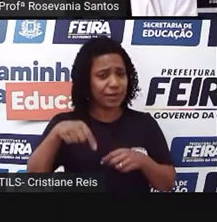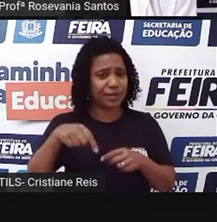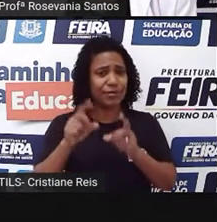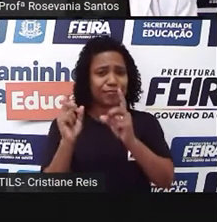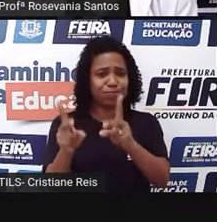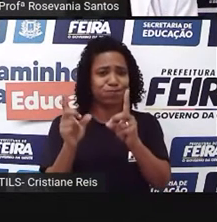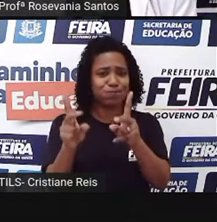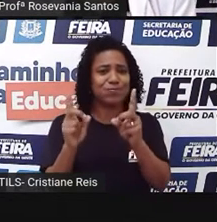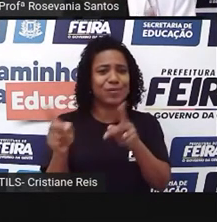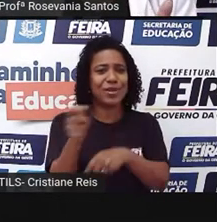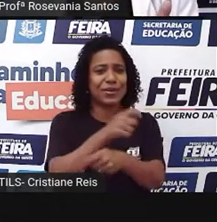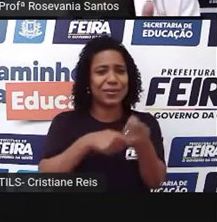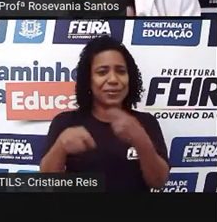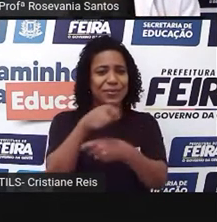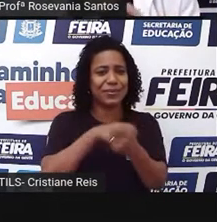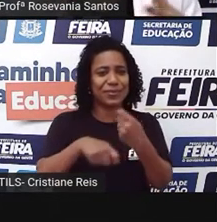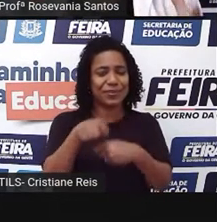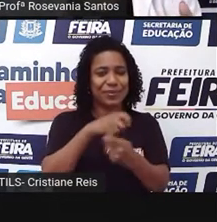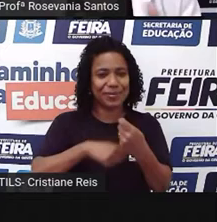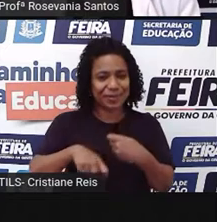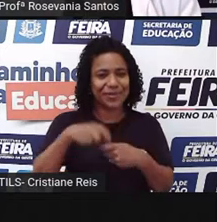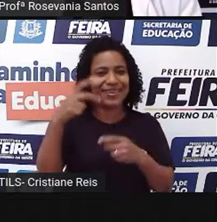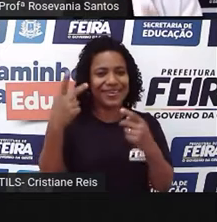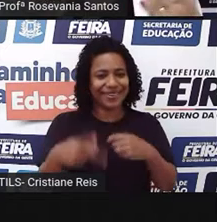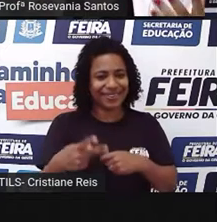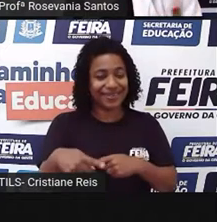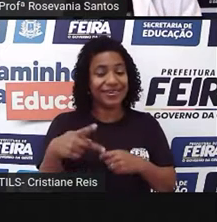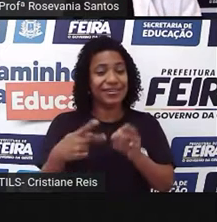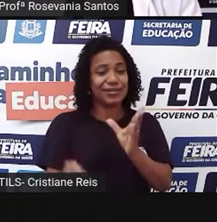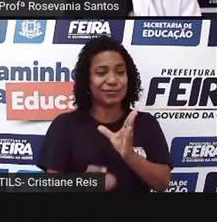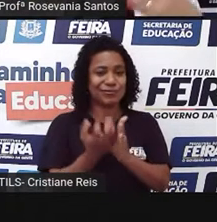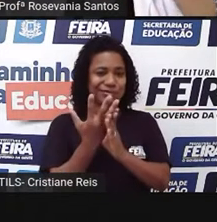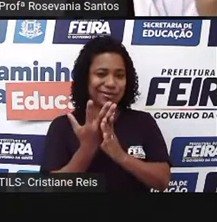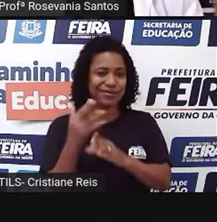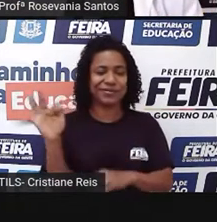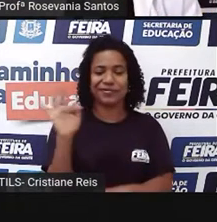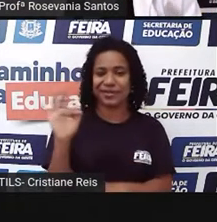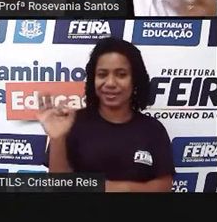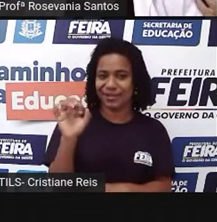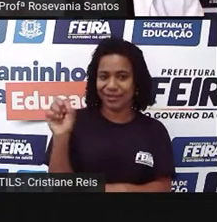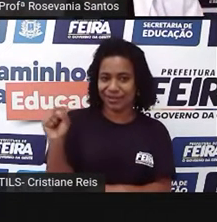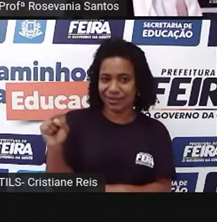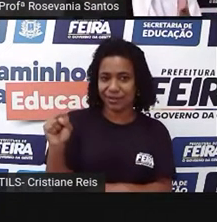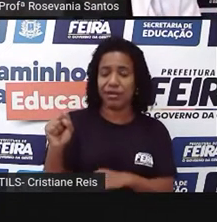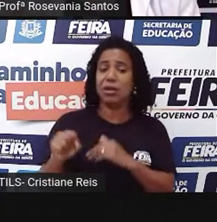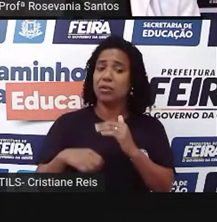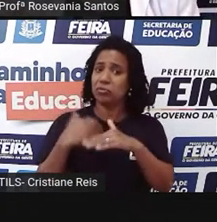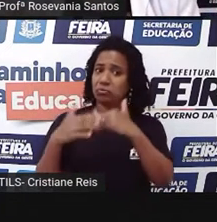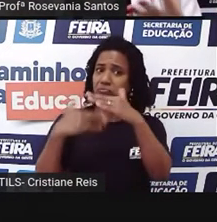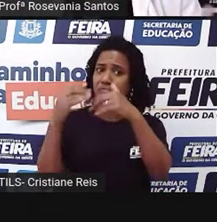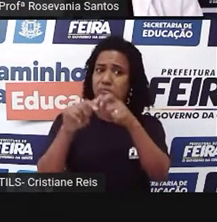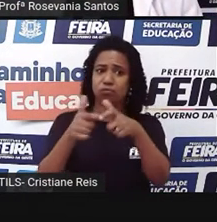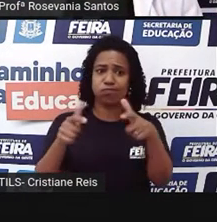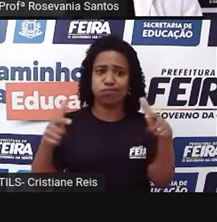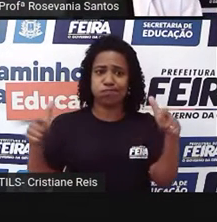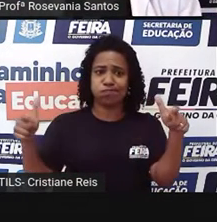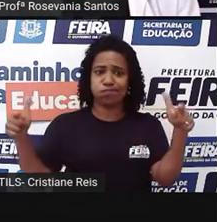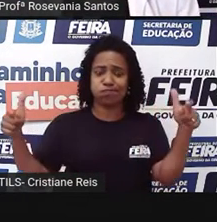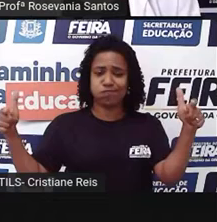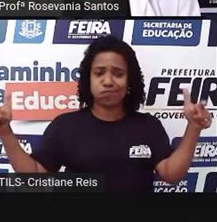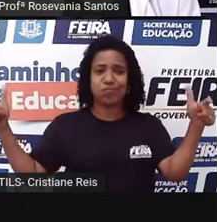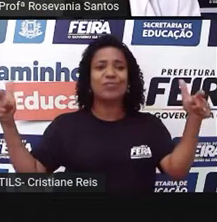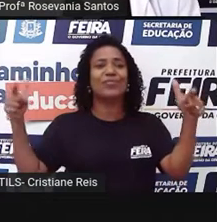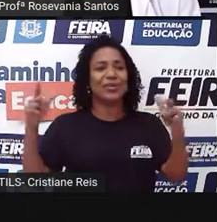formando ali um pequeno comércio e esse pequeno comércio foi evoluindo, evoluindo, evoluindo, até chegar